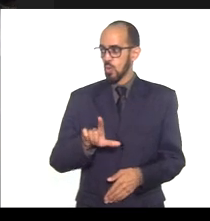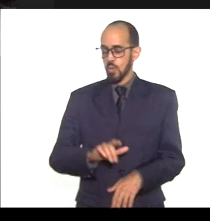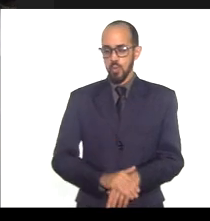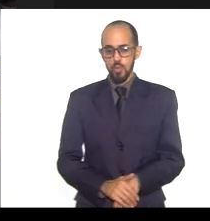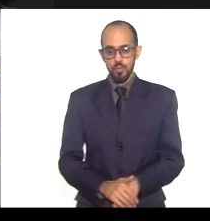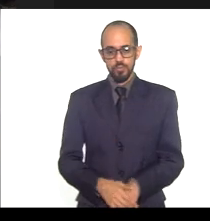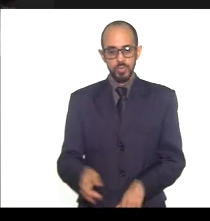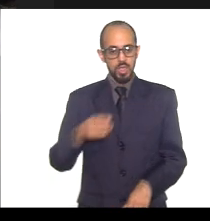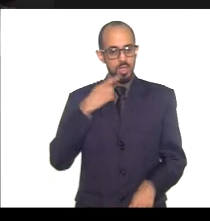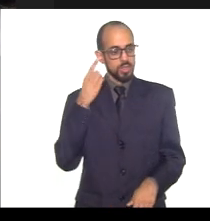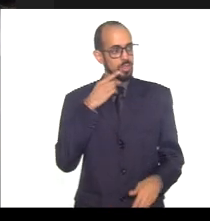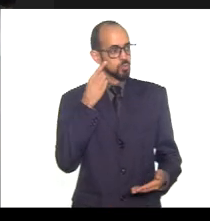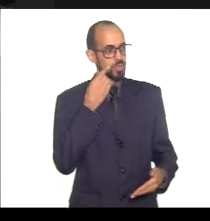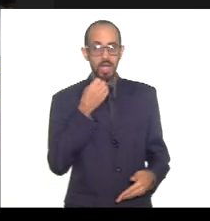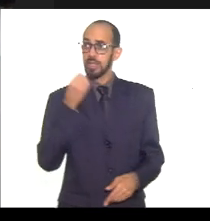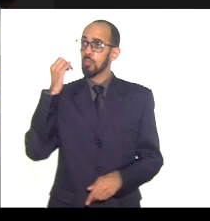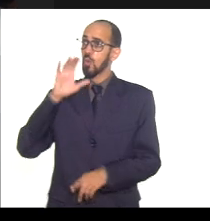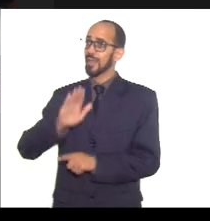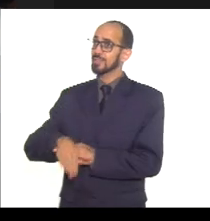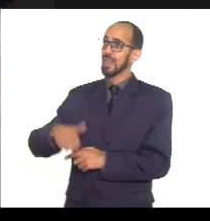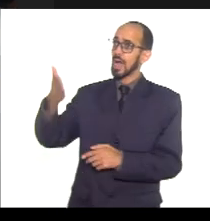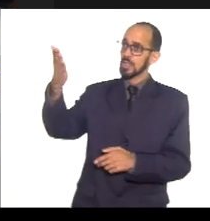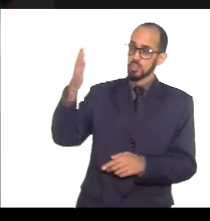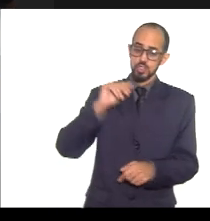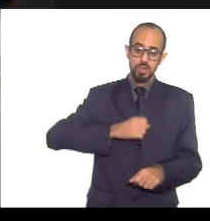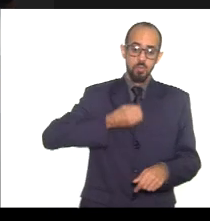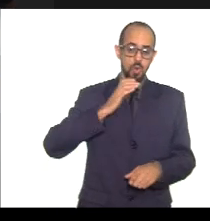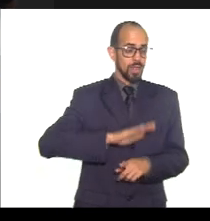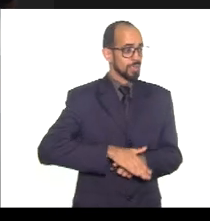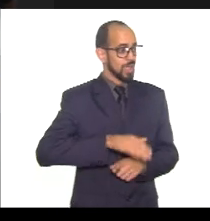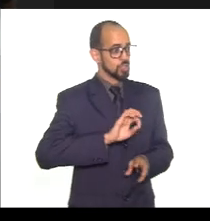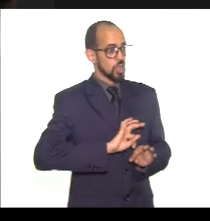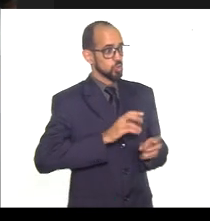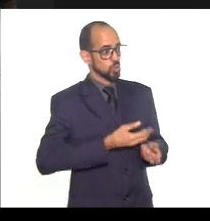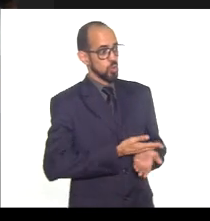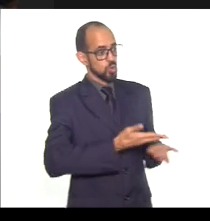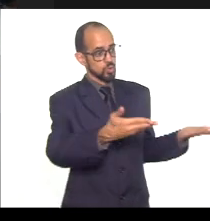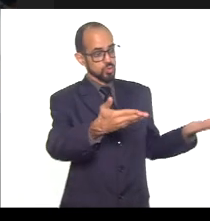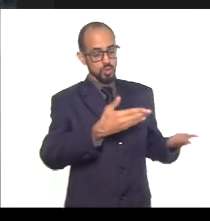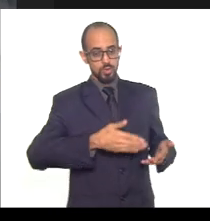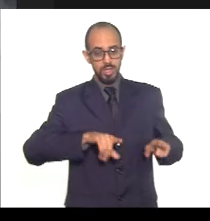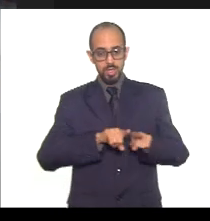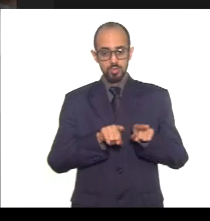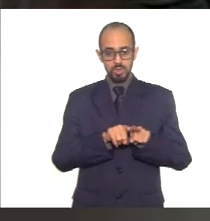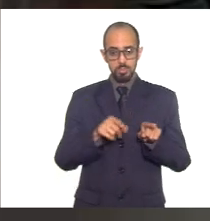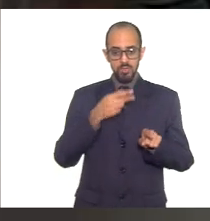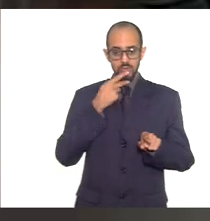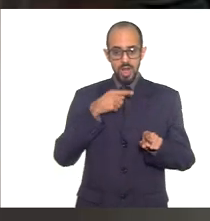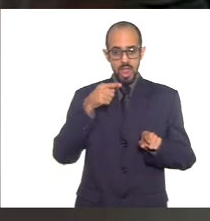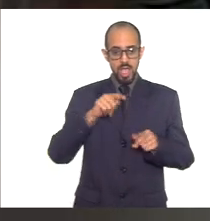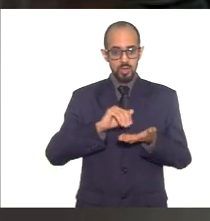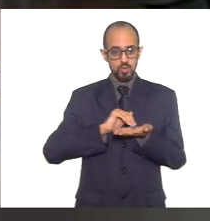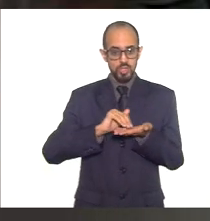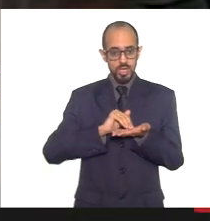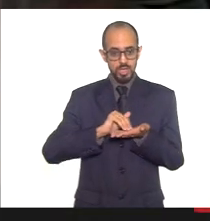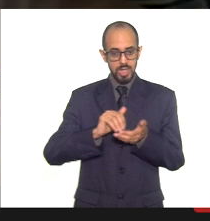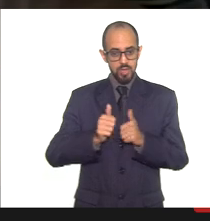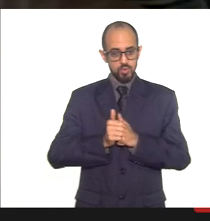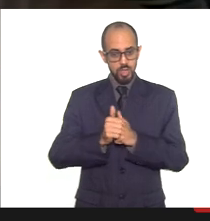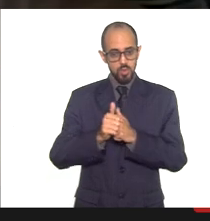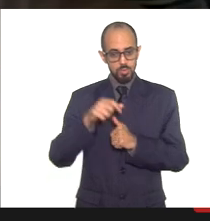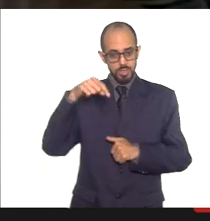Deputada, boa tarde. Boa tarde a todos. Eu queria registrar a presença do secretário, Alexandre Kiep, que nos acompanha aqui na mesa.